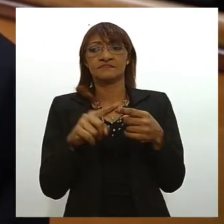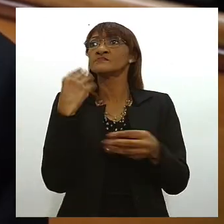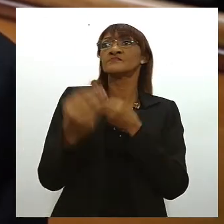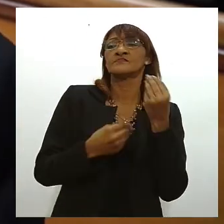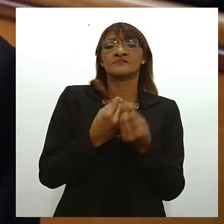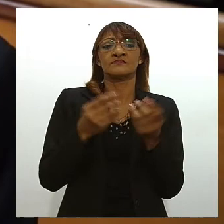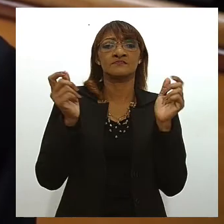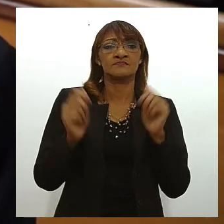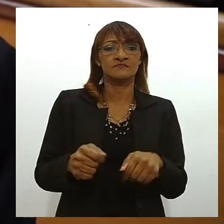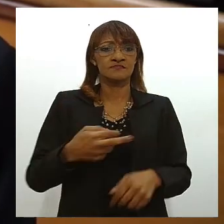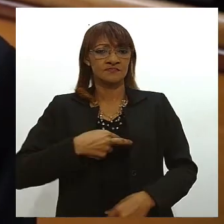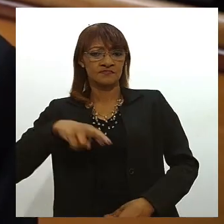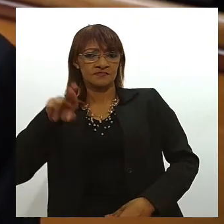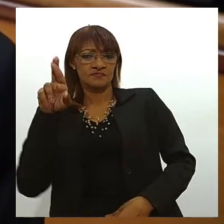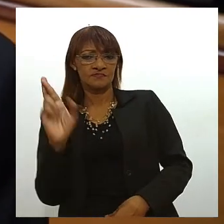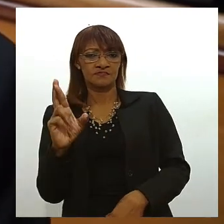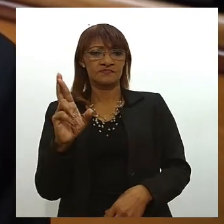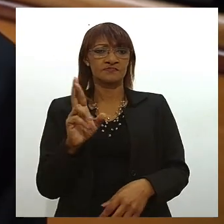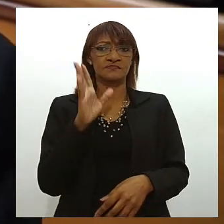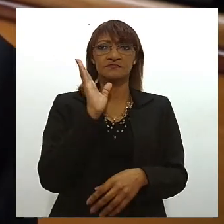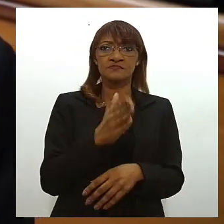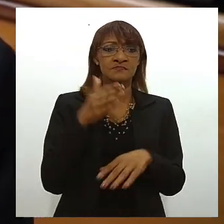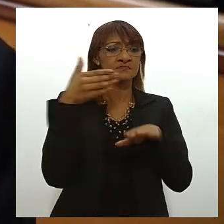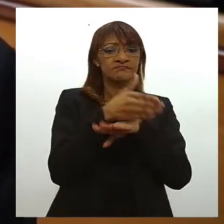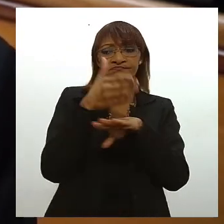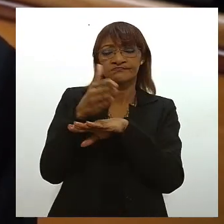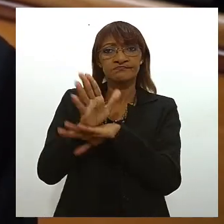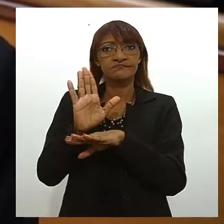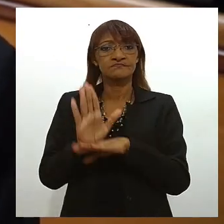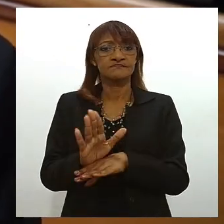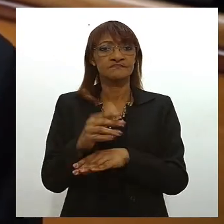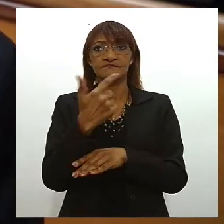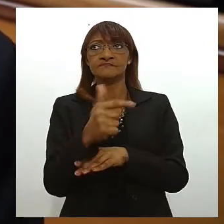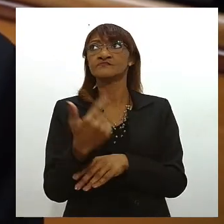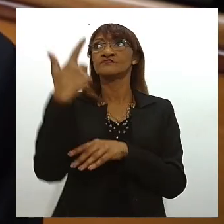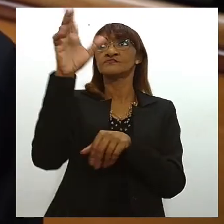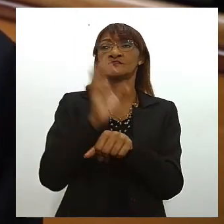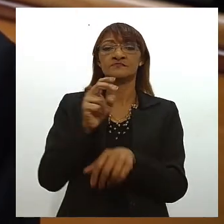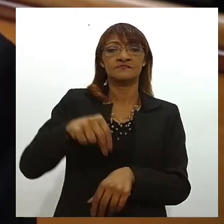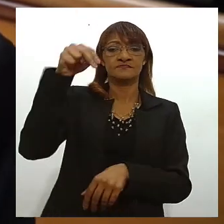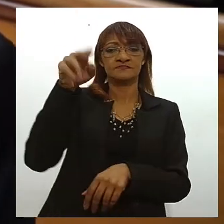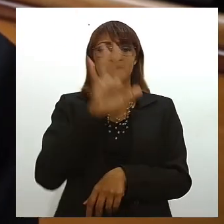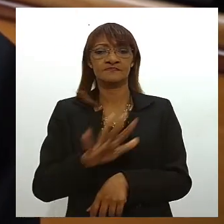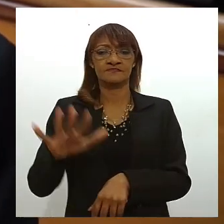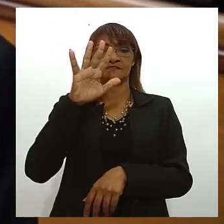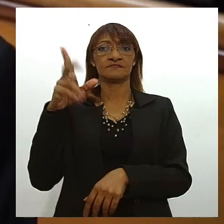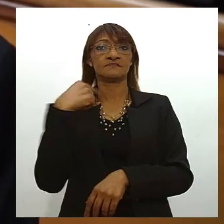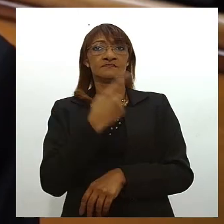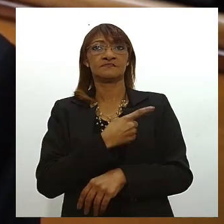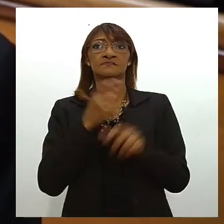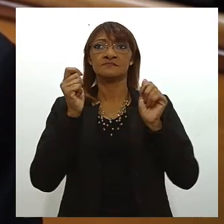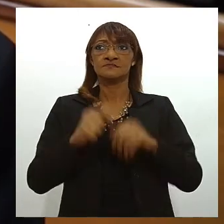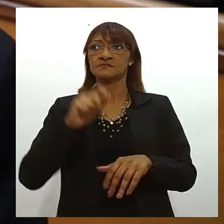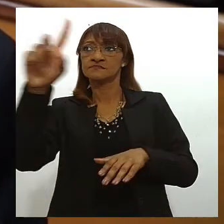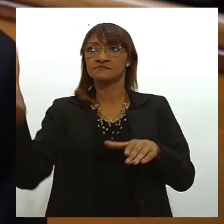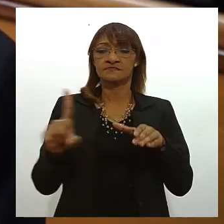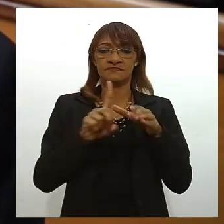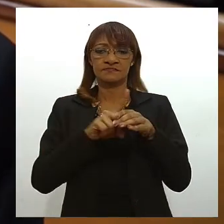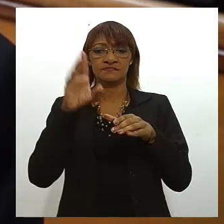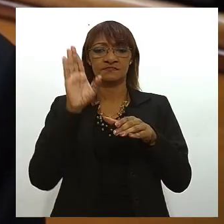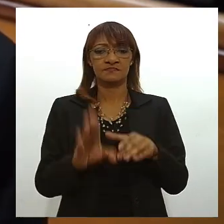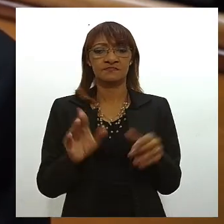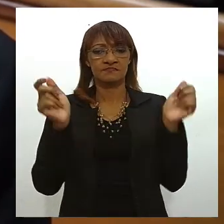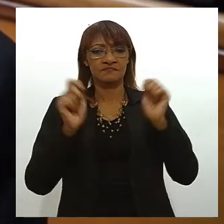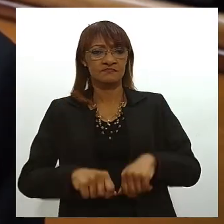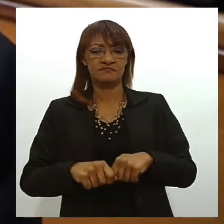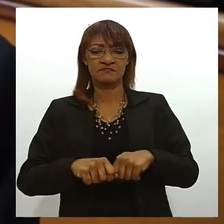turismo religioso um turismo vocacionado para que a gente não concorra contra os estados do nordeste mas que a gente agregue e consiga trazer aqui para o estado geração